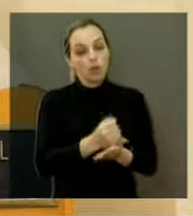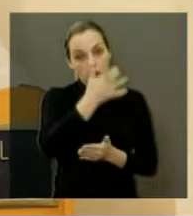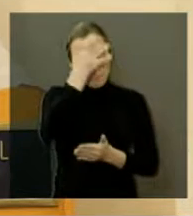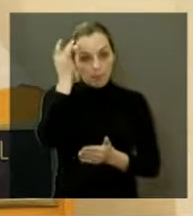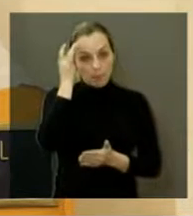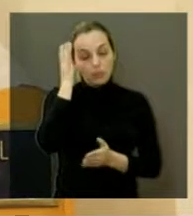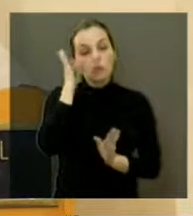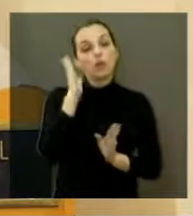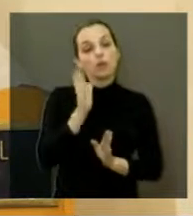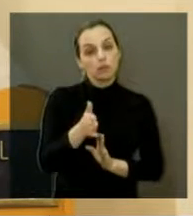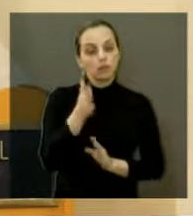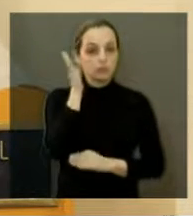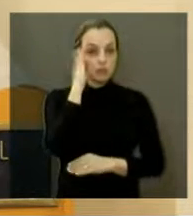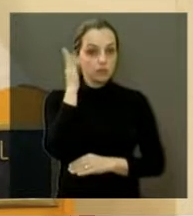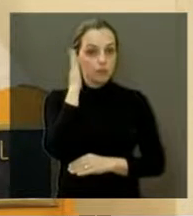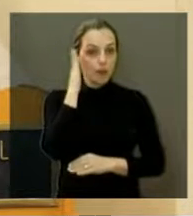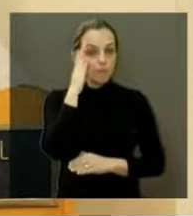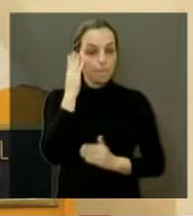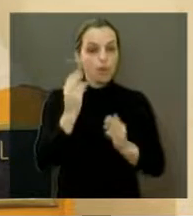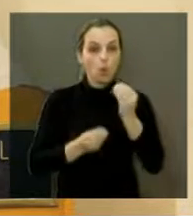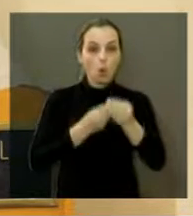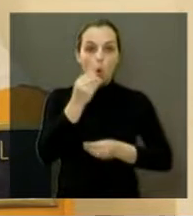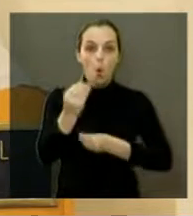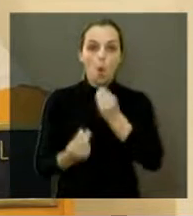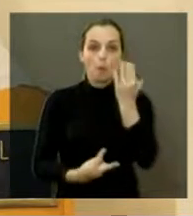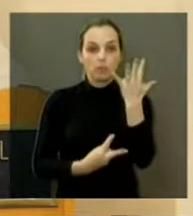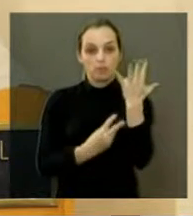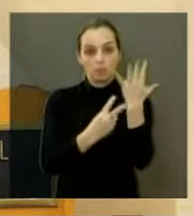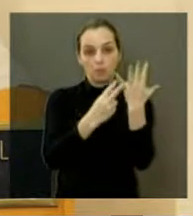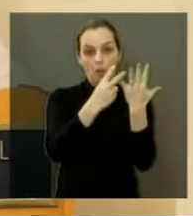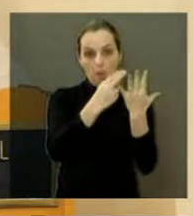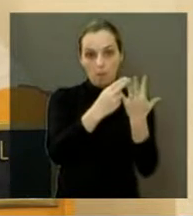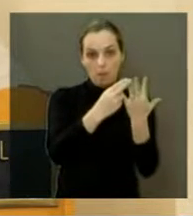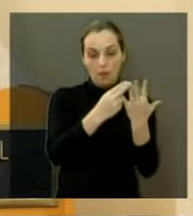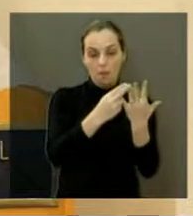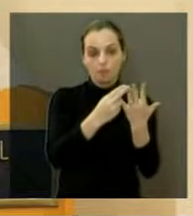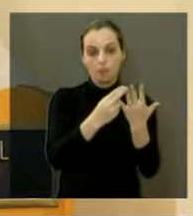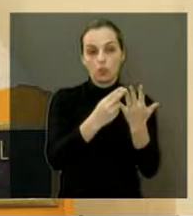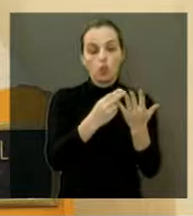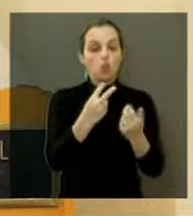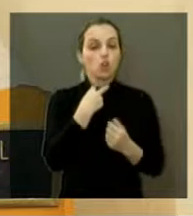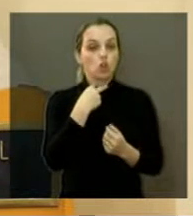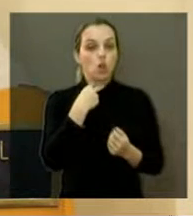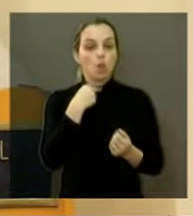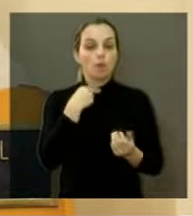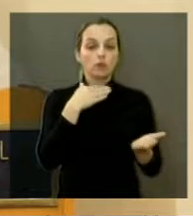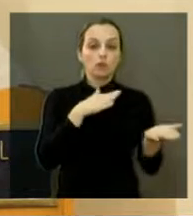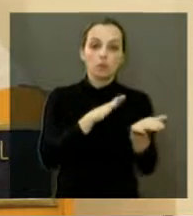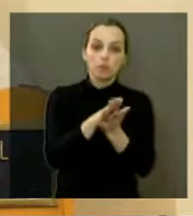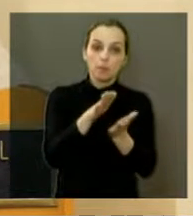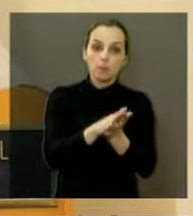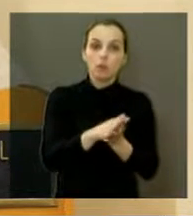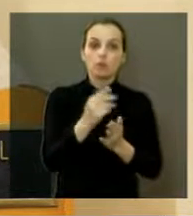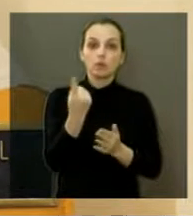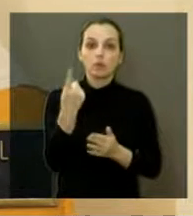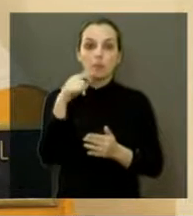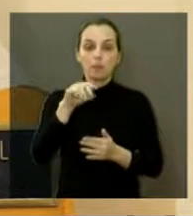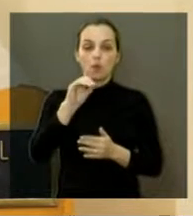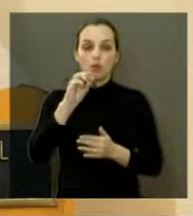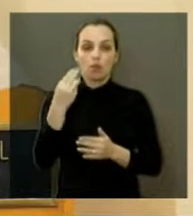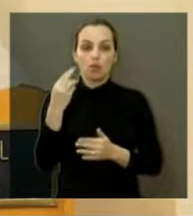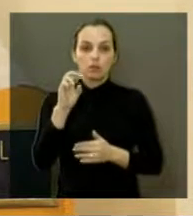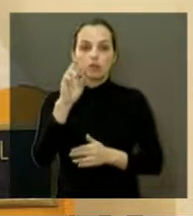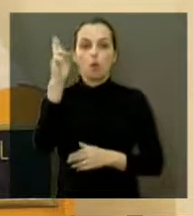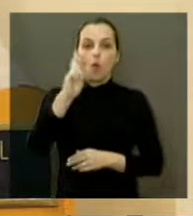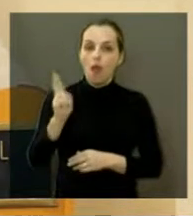a orientação por parte da Secretaria do Meio Ambiente. O que não pode é puni-lo com uma multa de R$.035, porque,